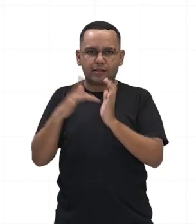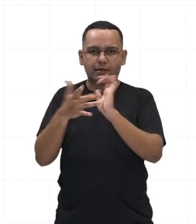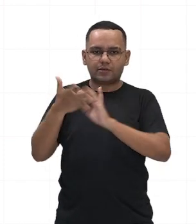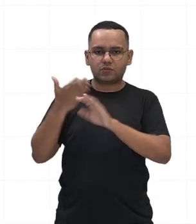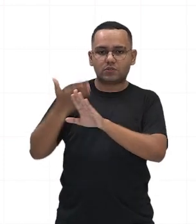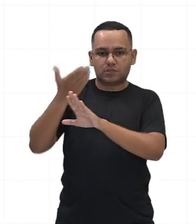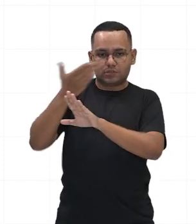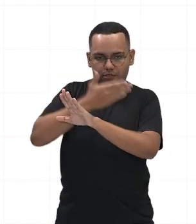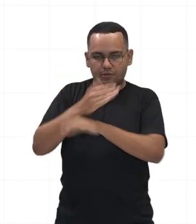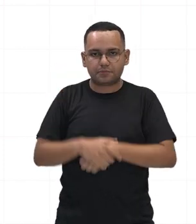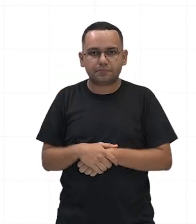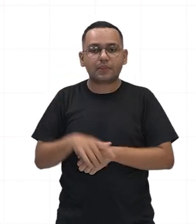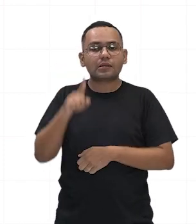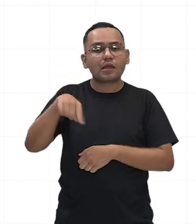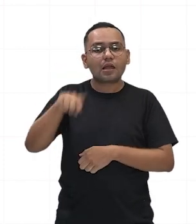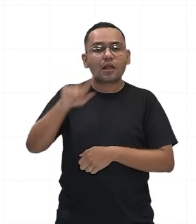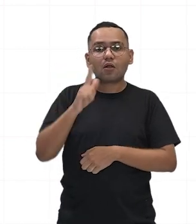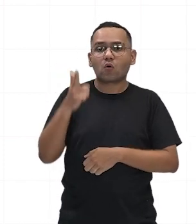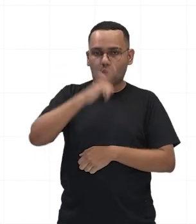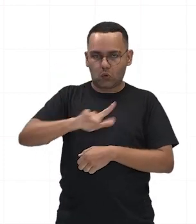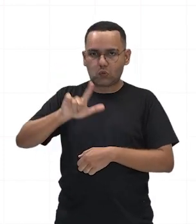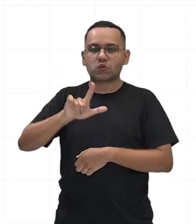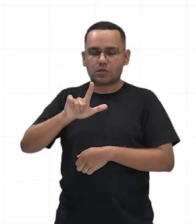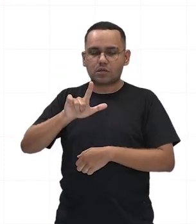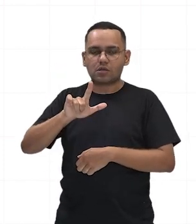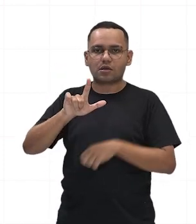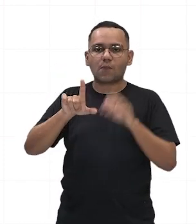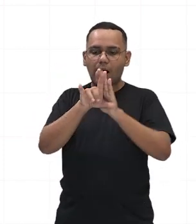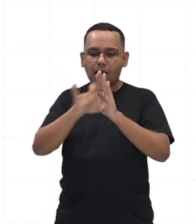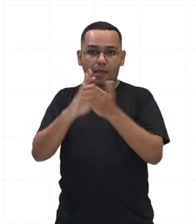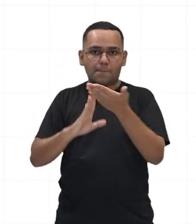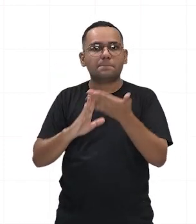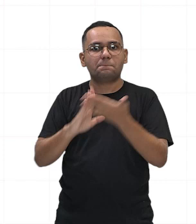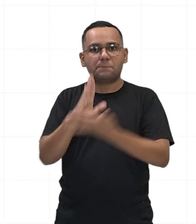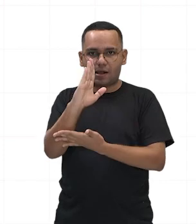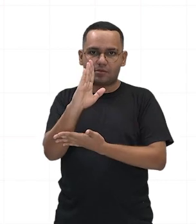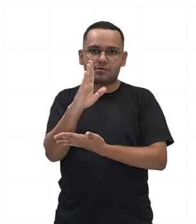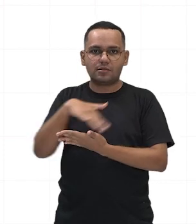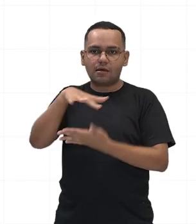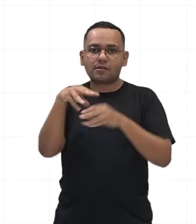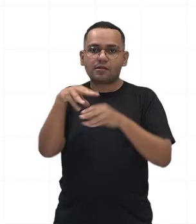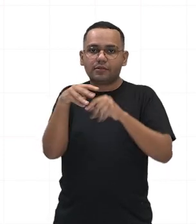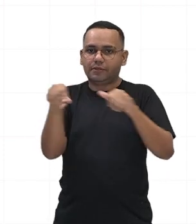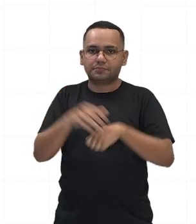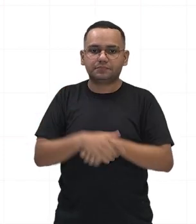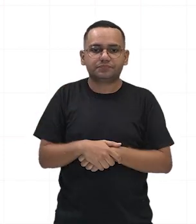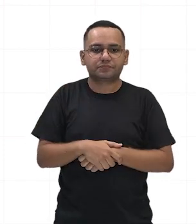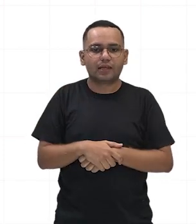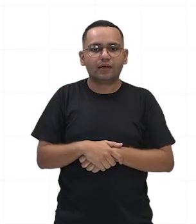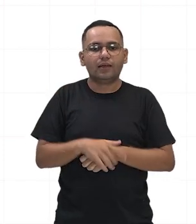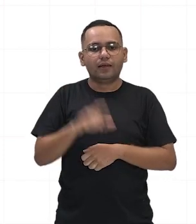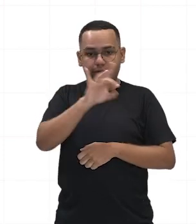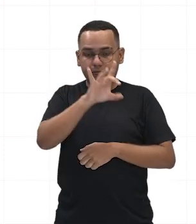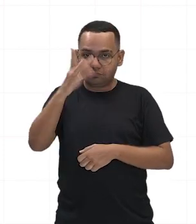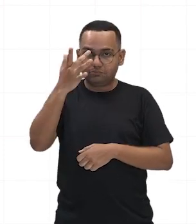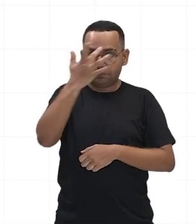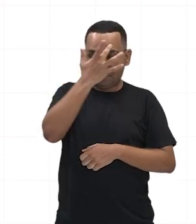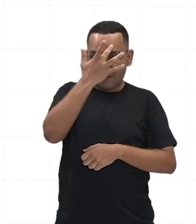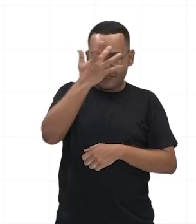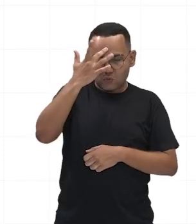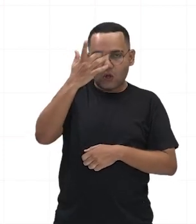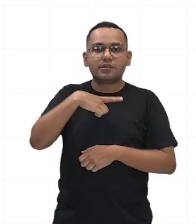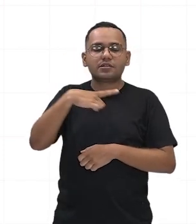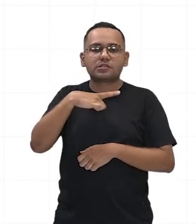conseguiu aprovar uma lei agrária que dizia que cada pessoa só podia possuir até